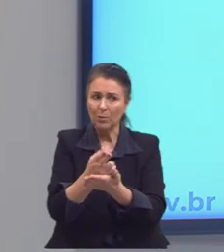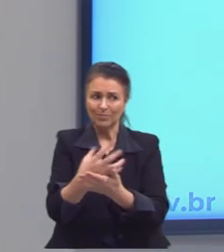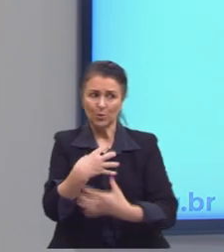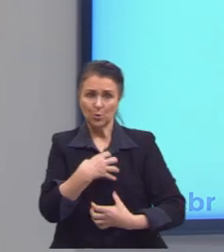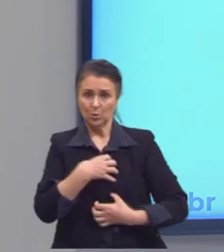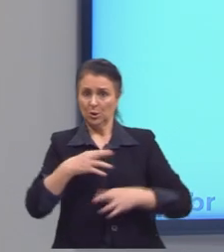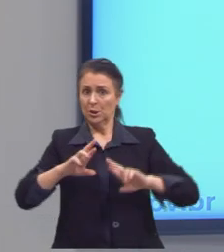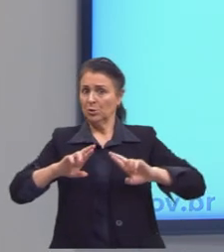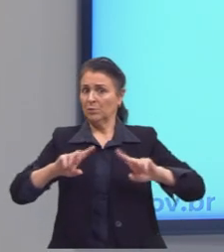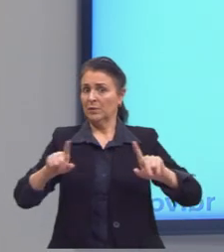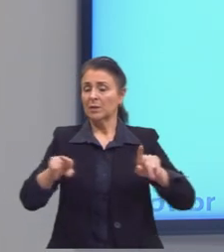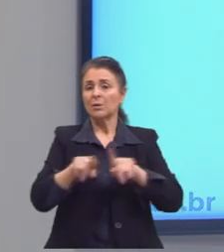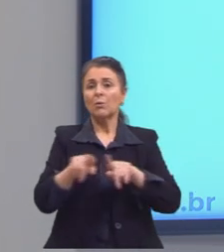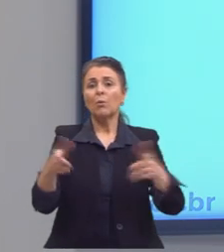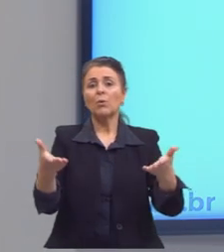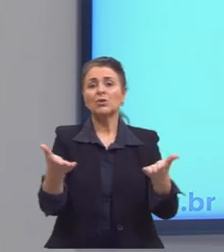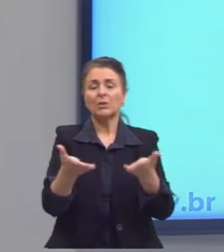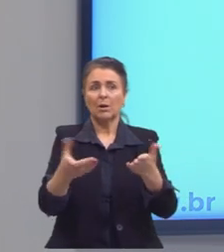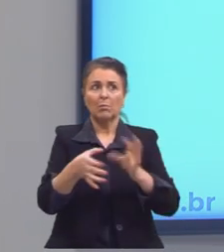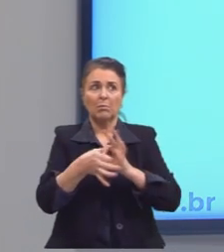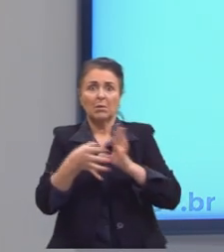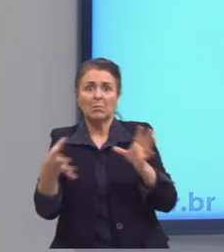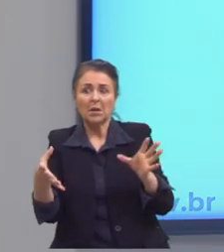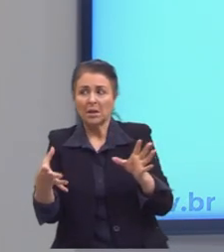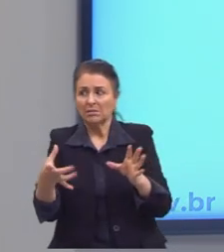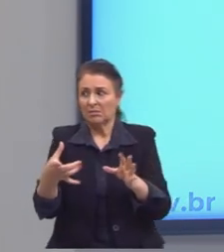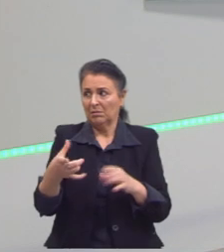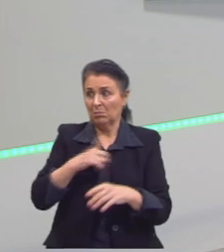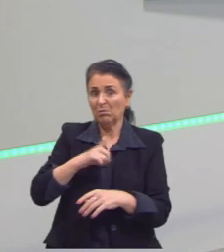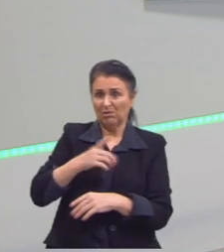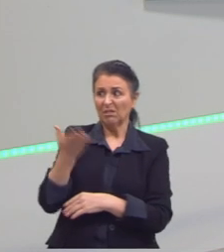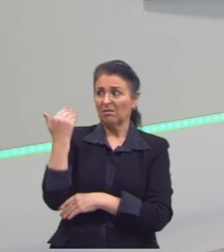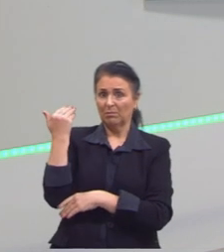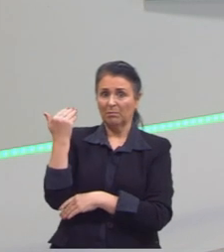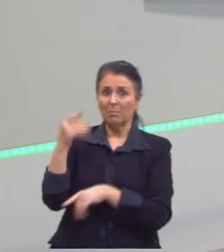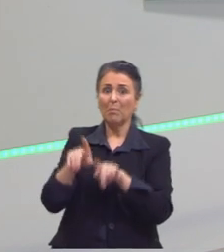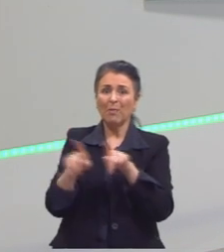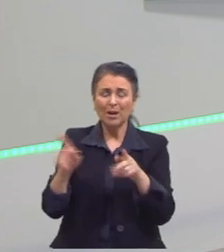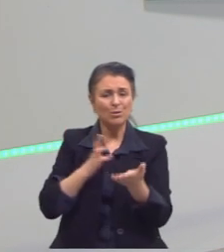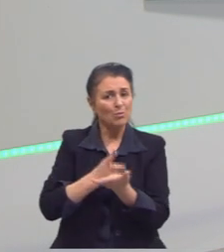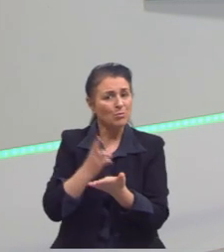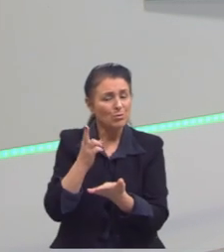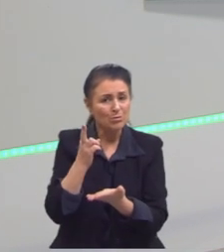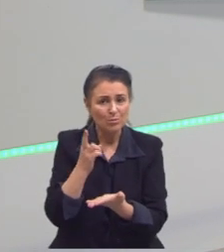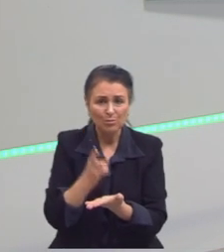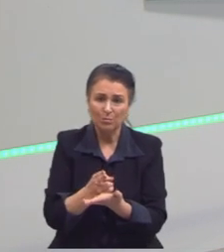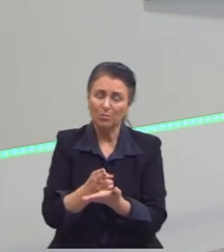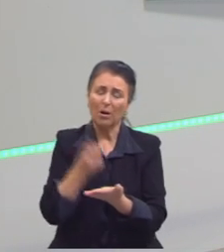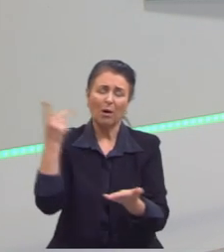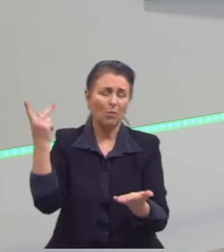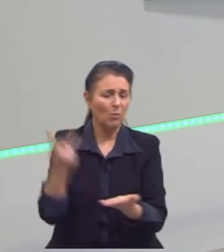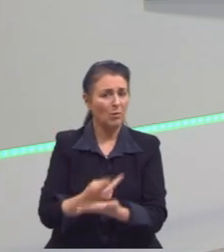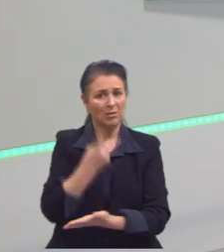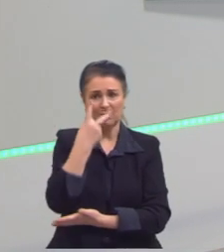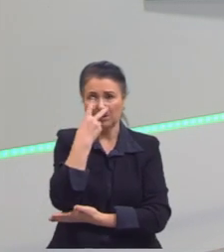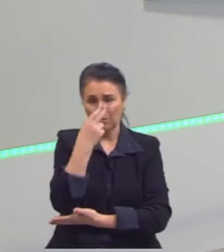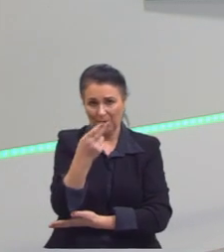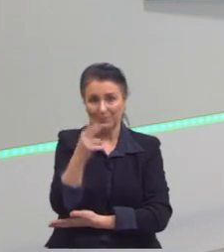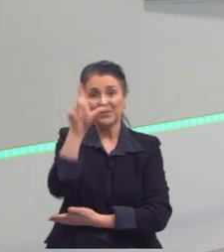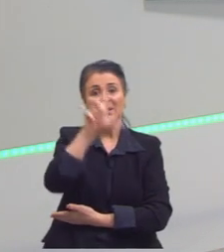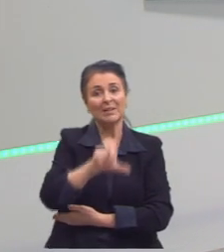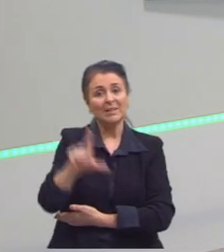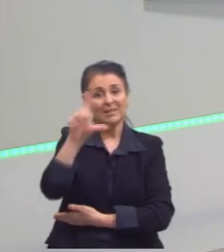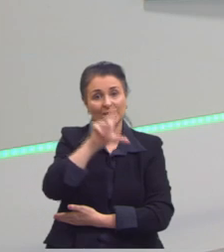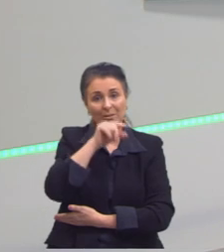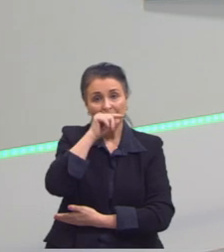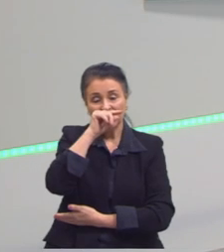diferente. Hoje nós temos uma liberdade que talvez não se tinha há tempo atrás, mas elas continuam ocorrendo. Então, a literatura, ela vem para isso,